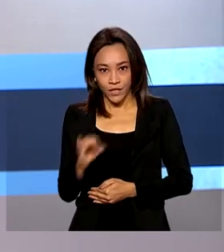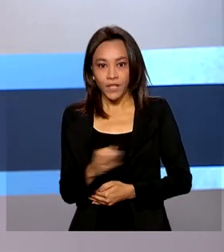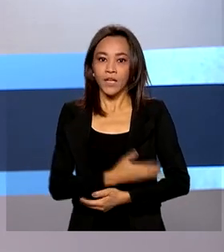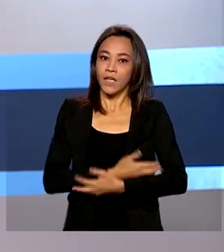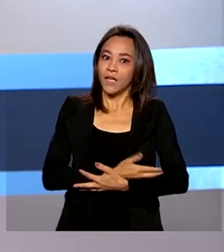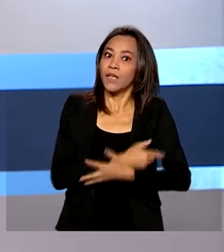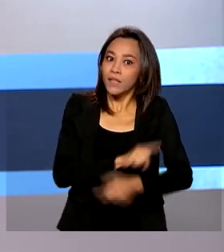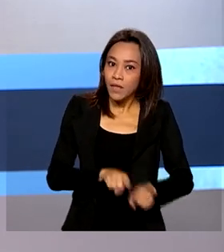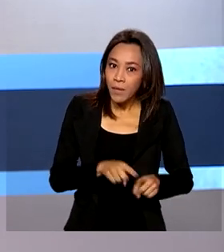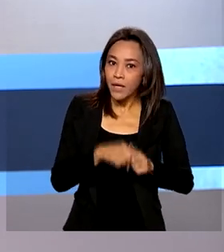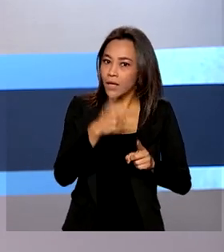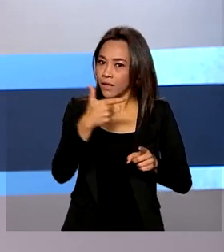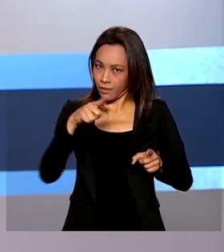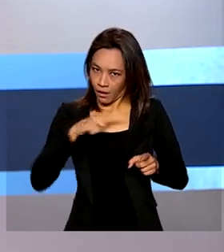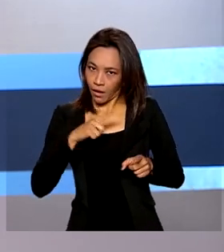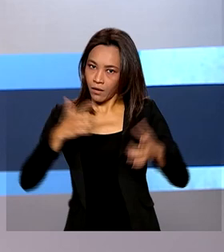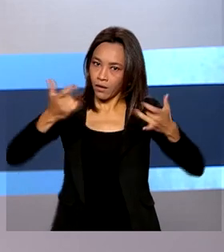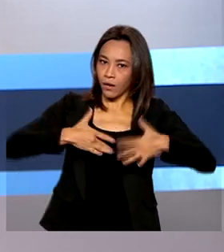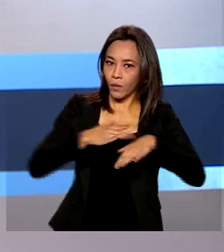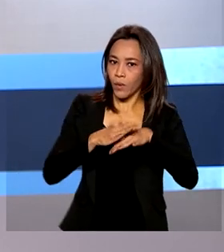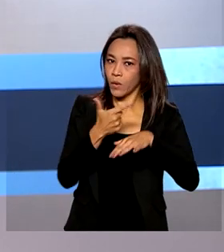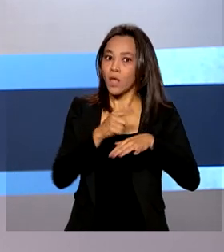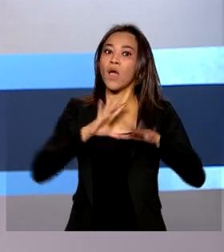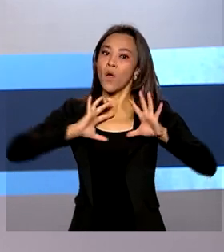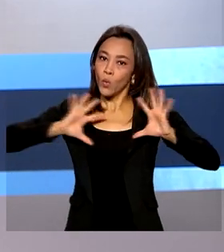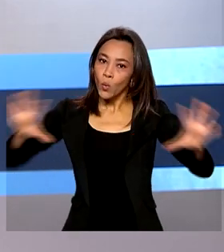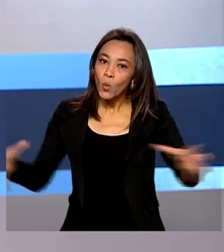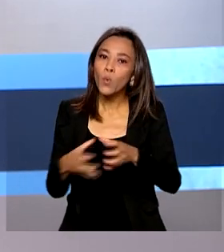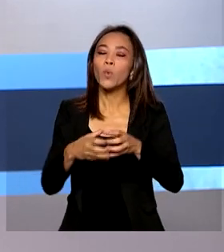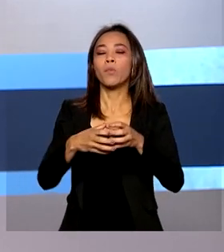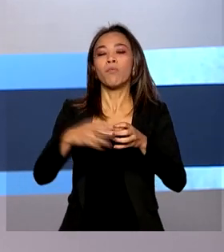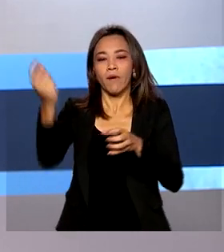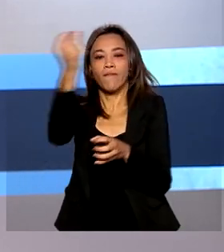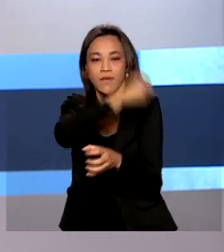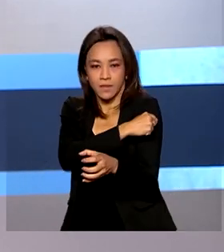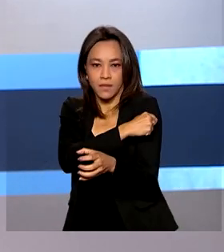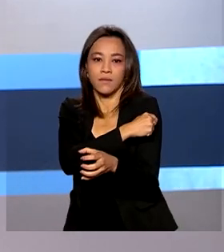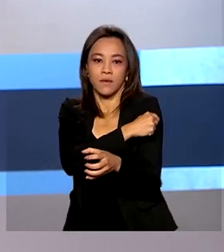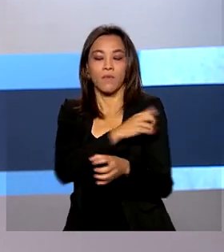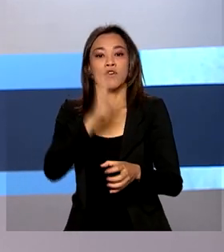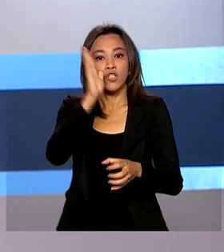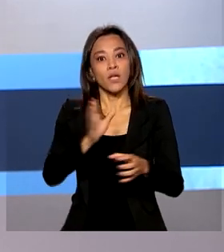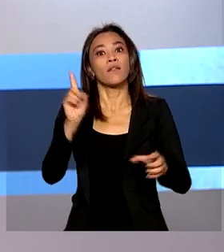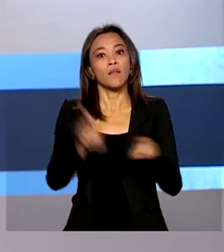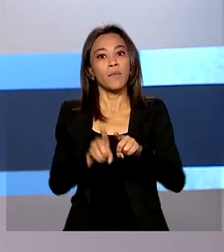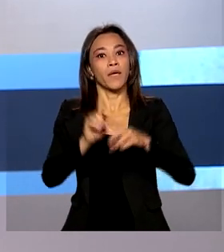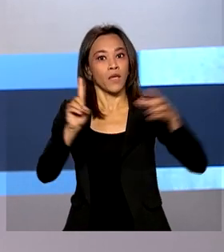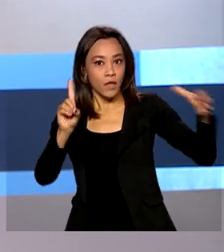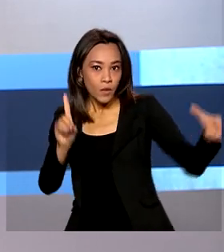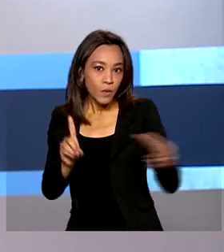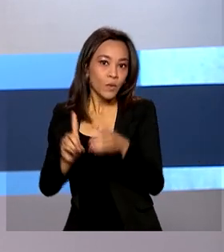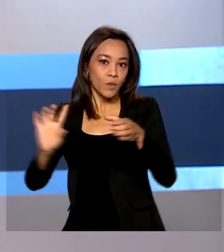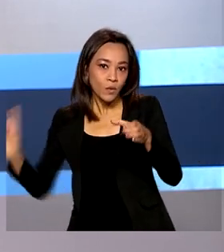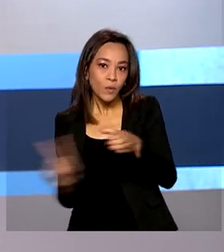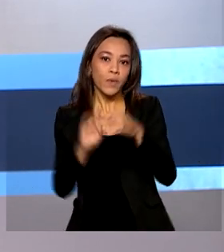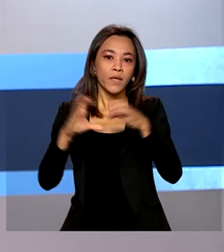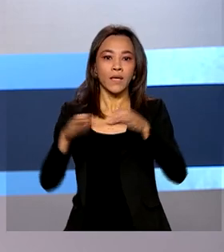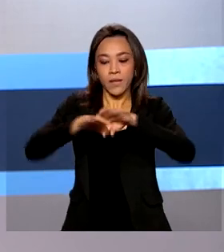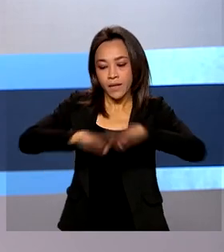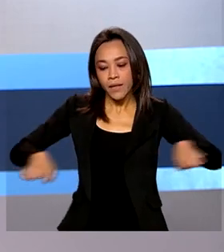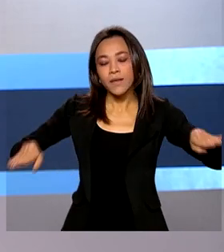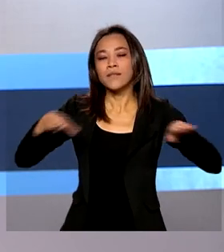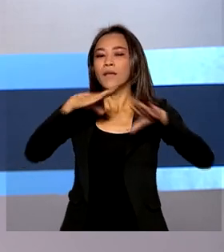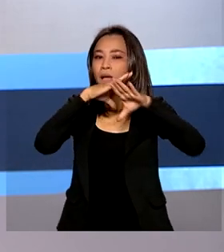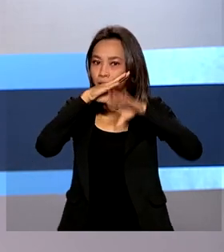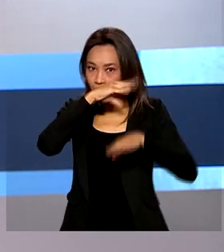comorbidade, no grupo prioritário para vacinação contra a Covid-19. Foram incluídos ainda como prioridade crianças e